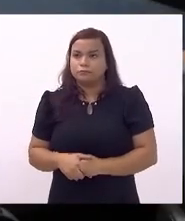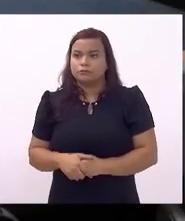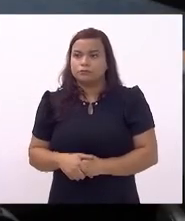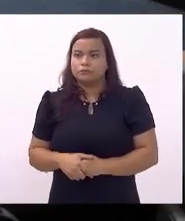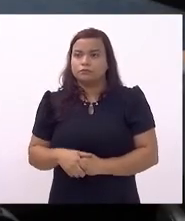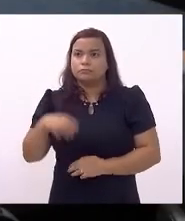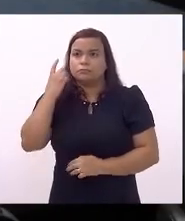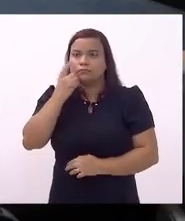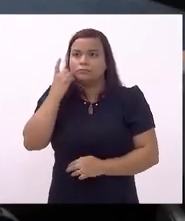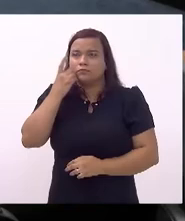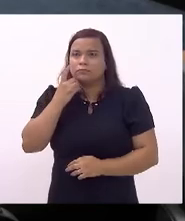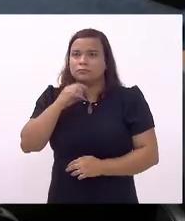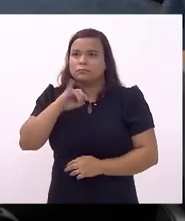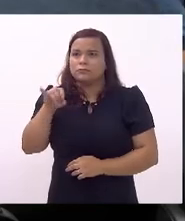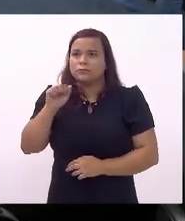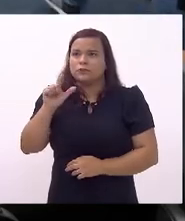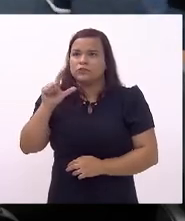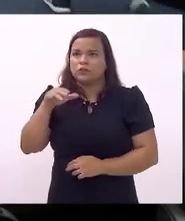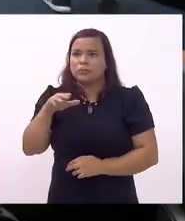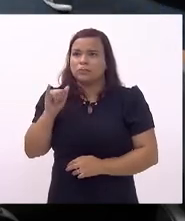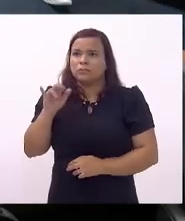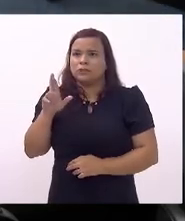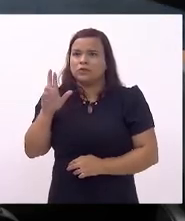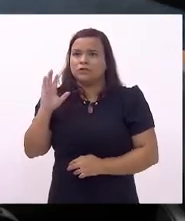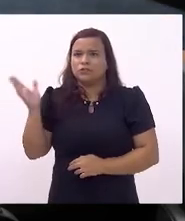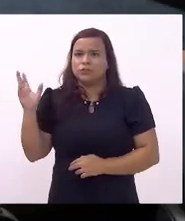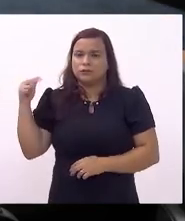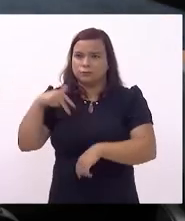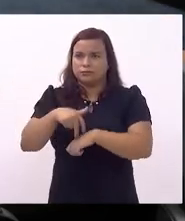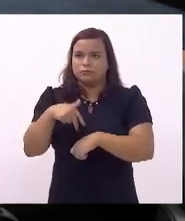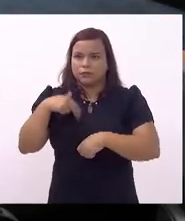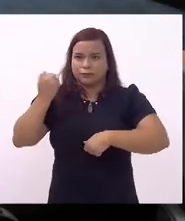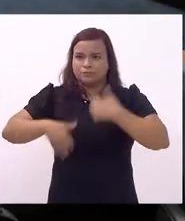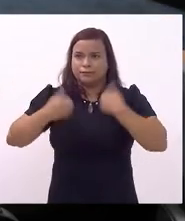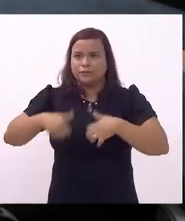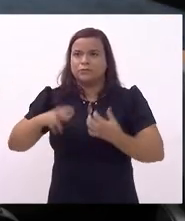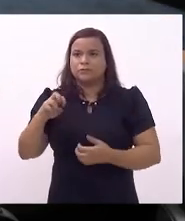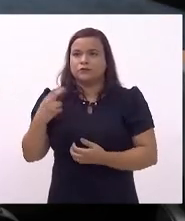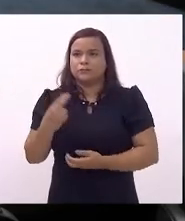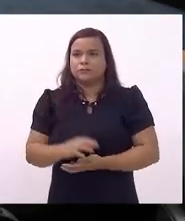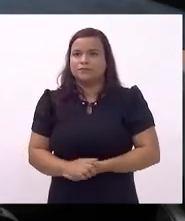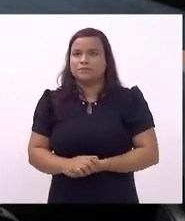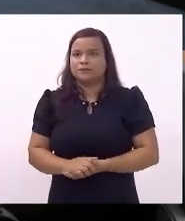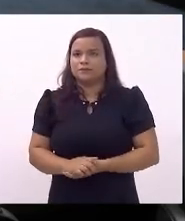deputado Jaubi já aquece que vai sentar no meu lugar aqui quando eu for lá falar aqui do lado